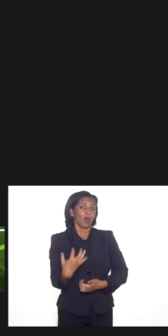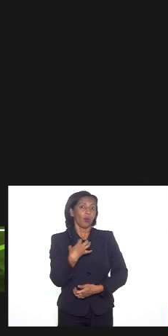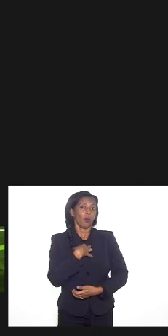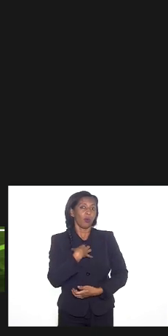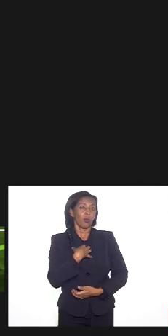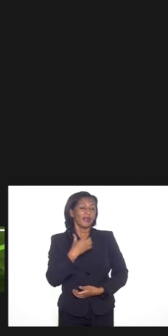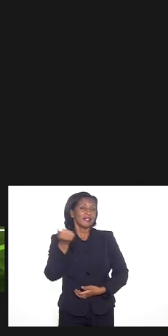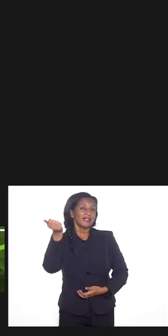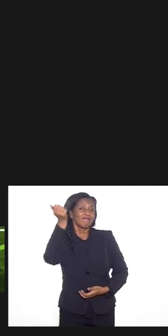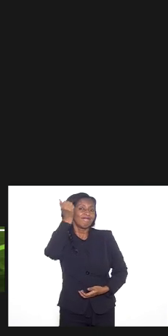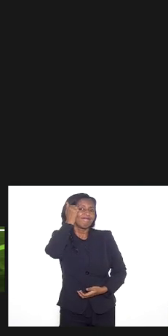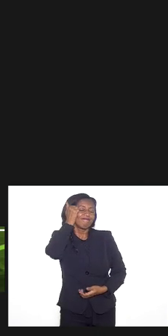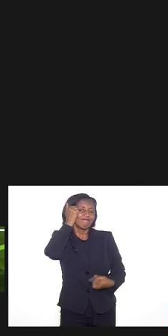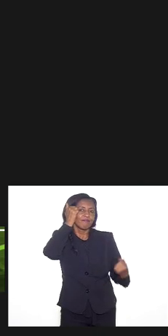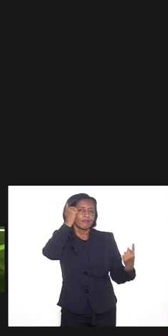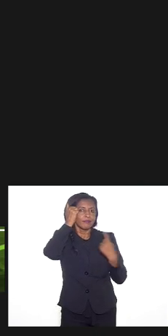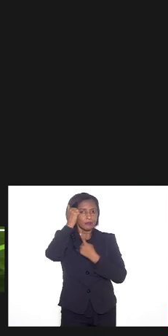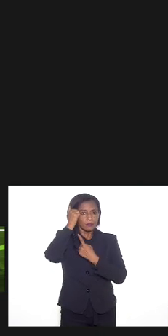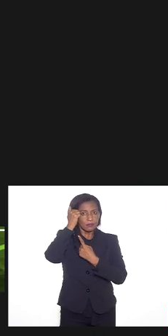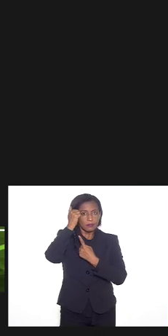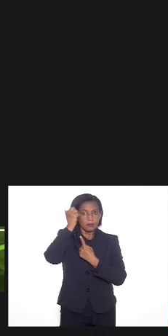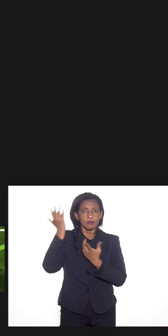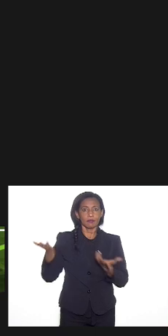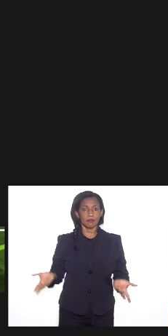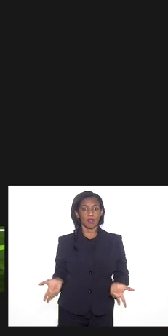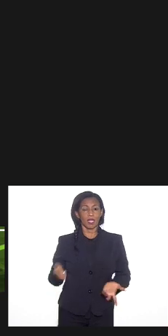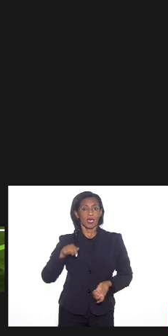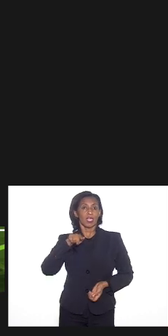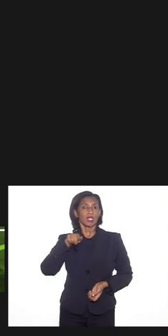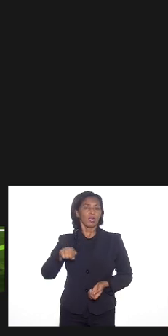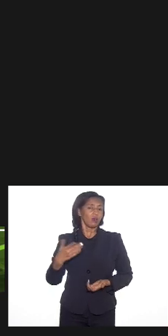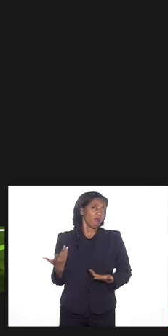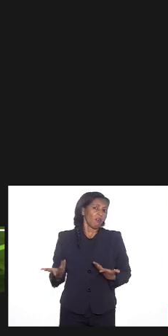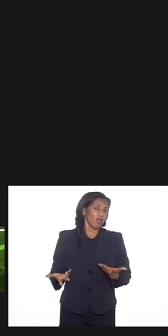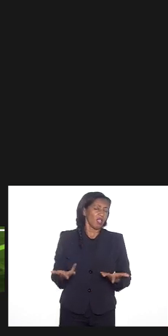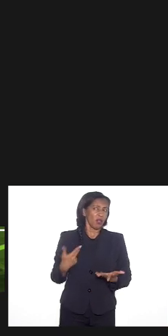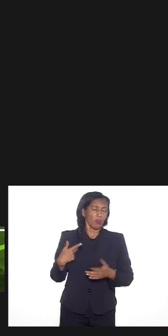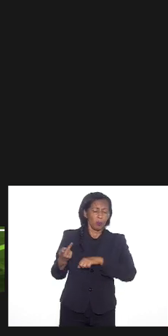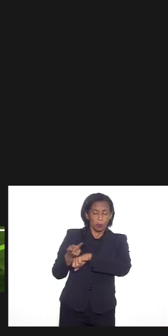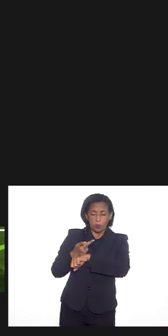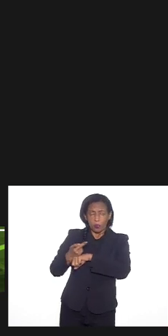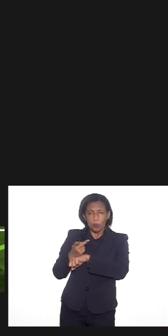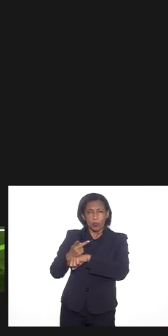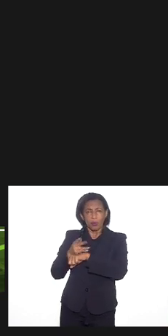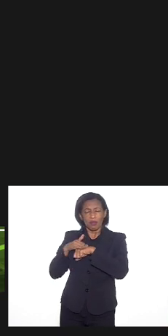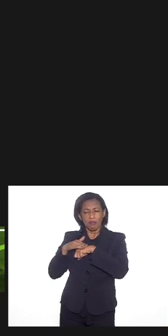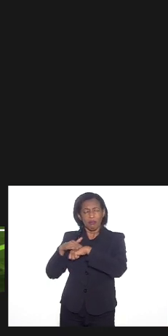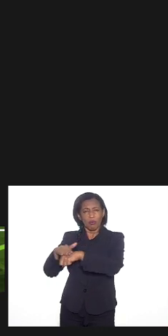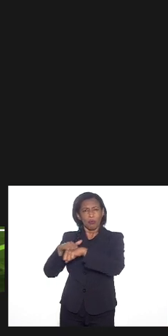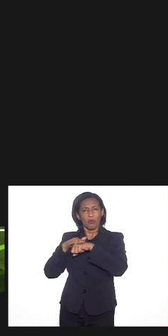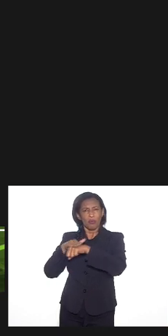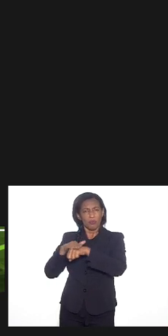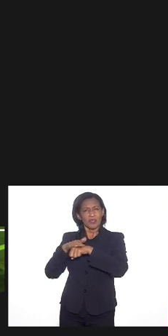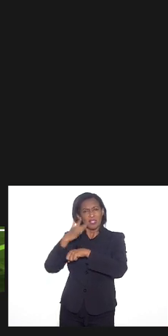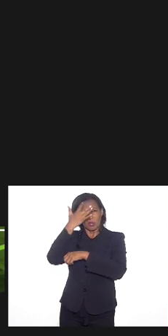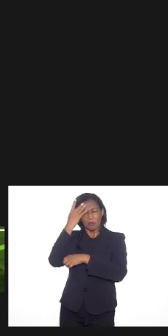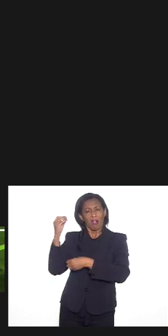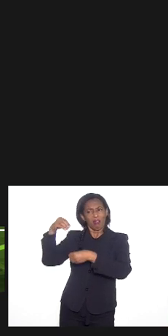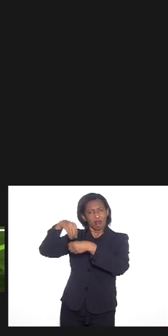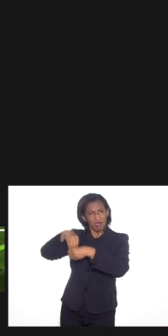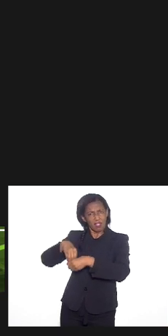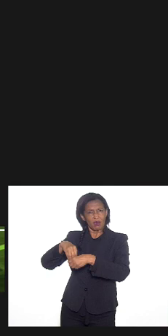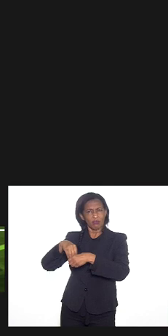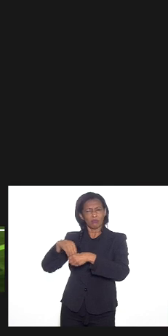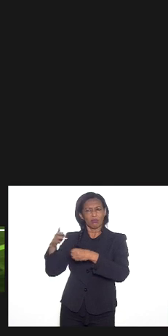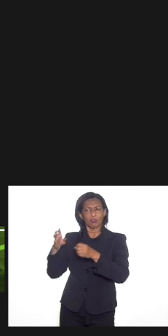arrependimento então é uma questão até que eu procurei conversar com praticantes da outra religião